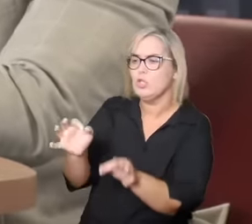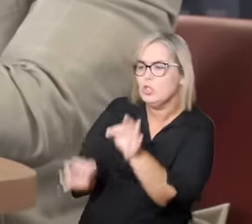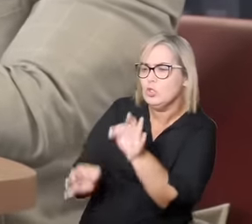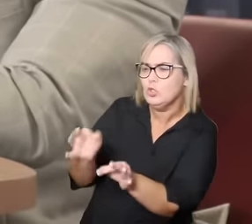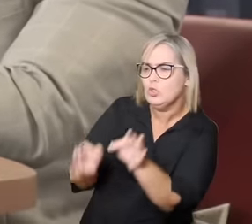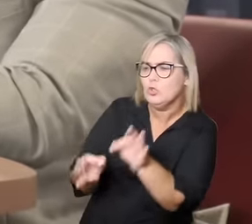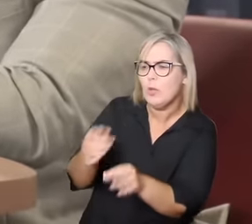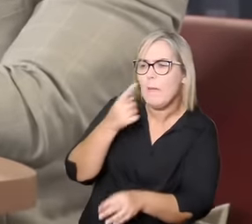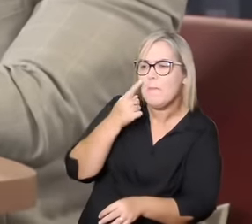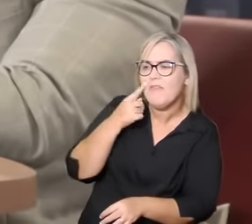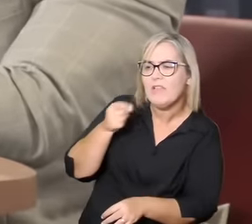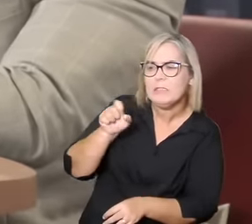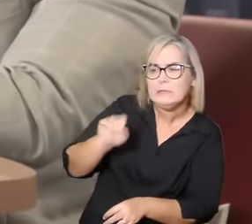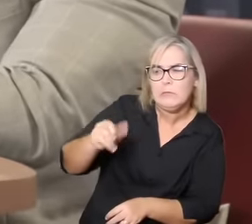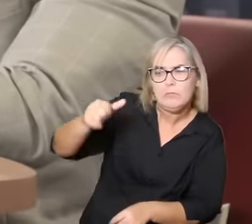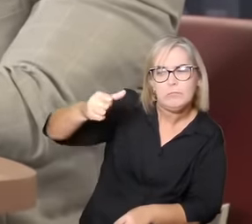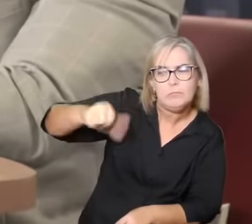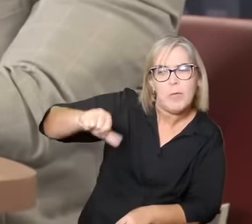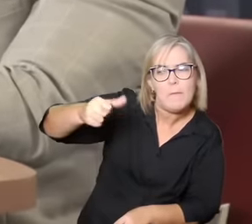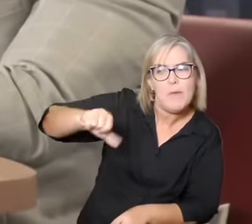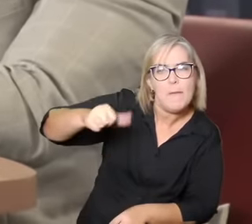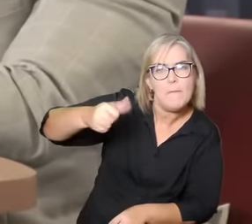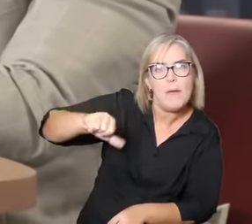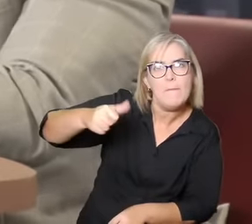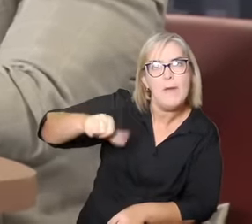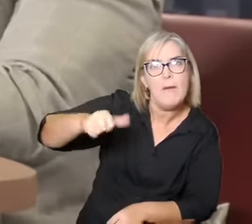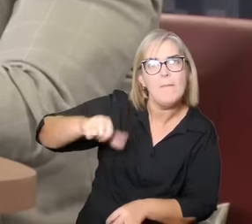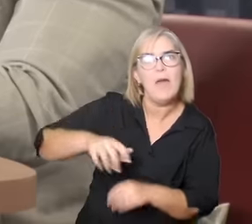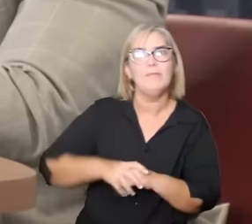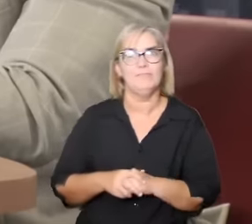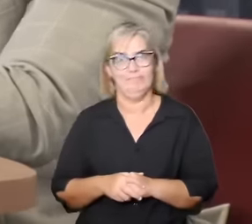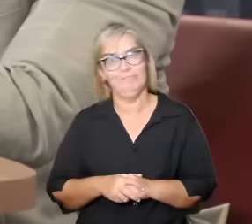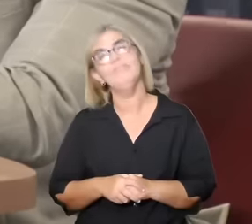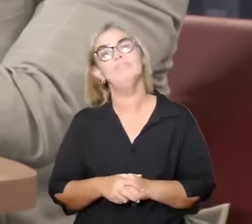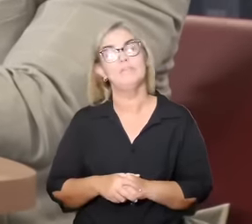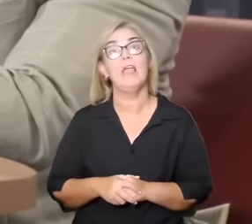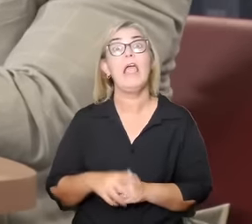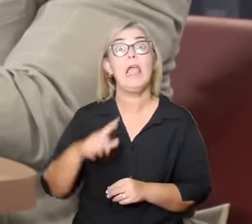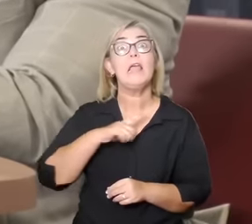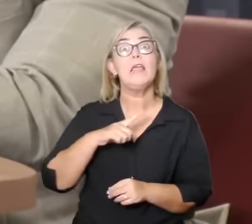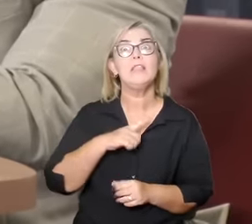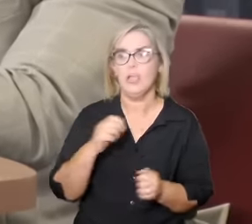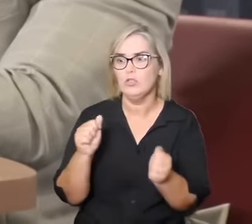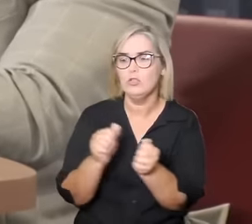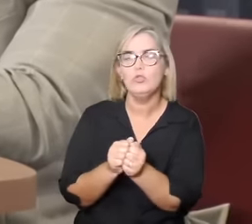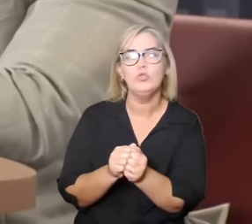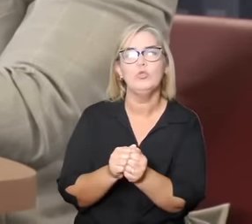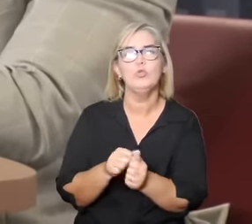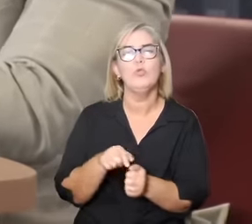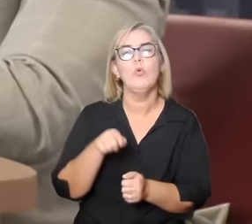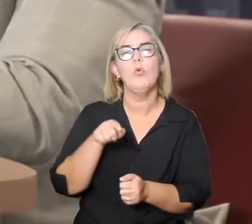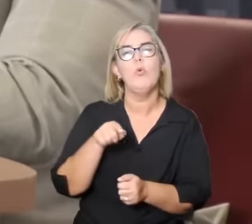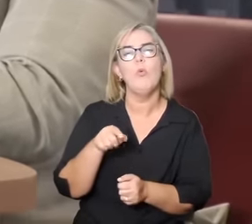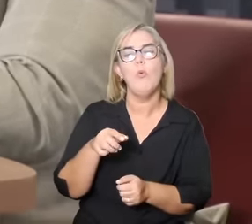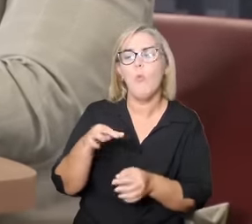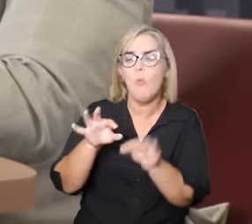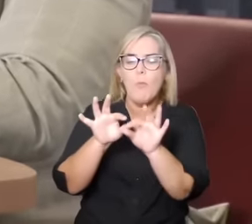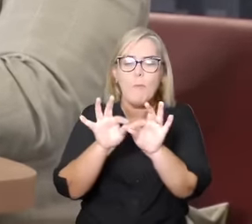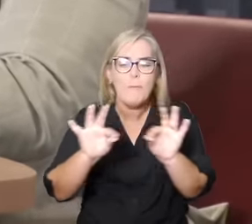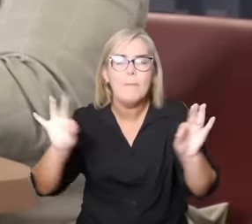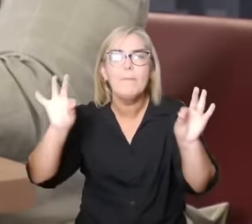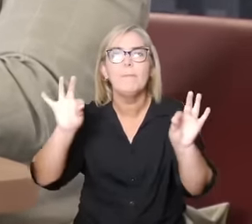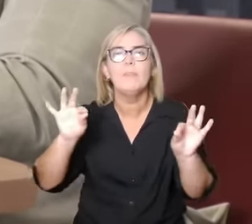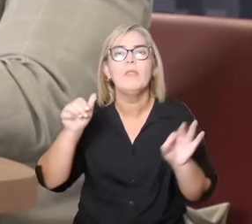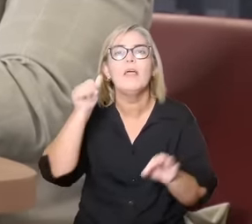pena da deusa Maat, que é a deusa do equilíbrio, da harmonia, da justiça. É importante que o